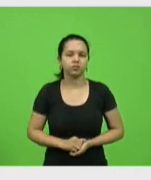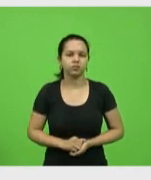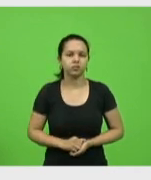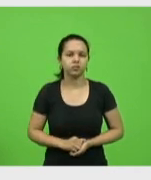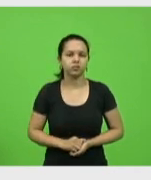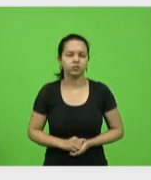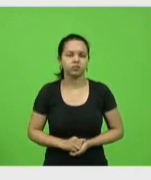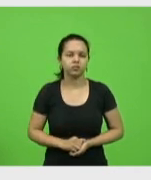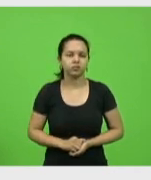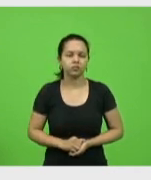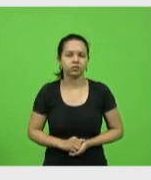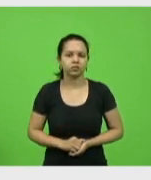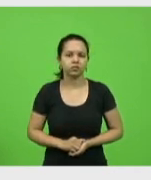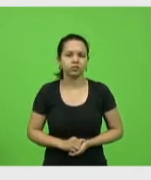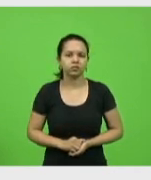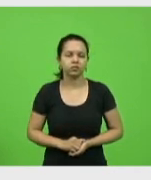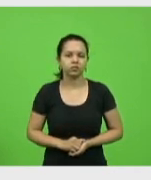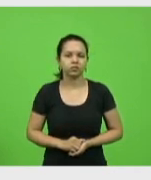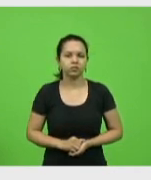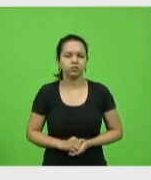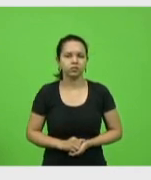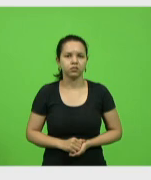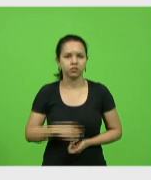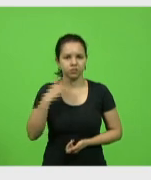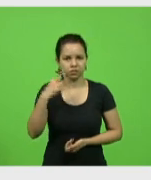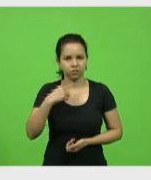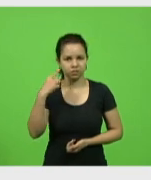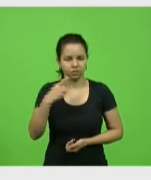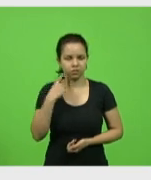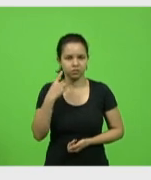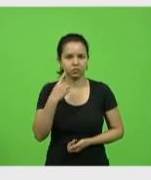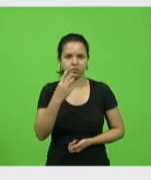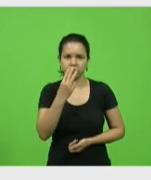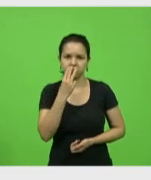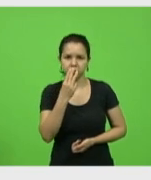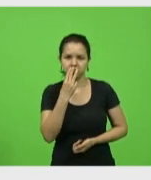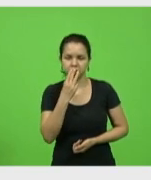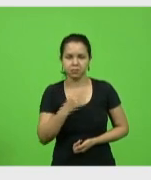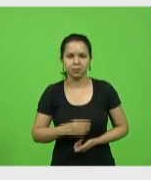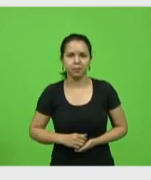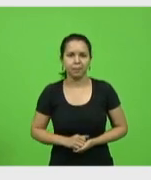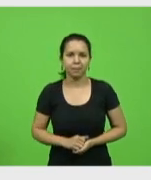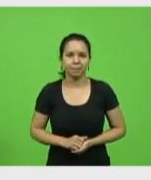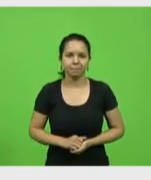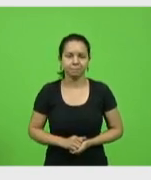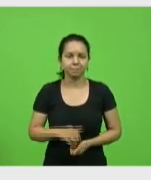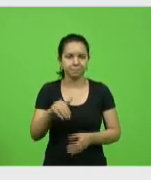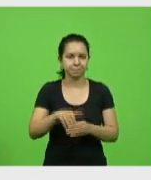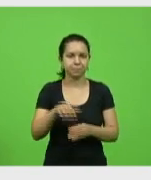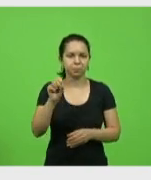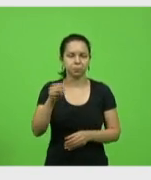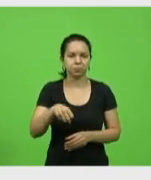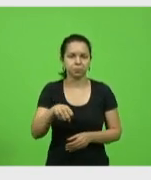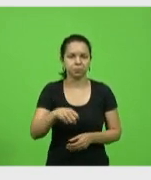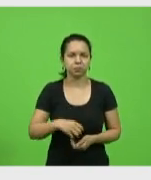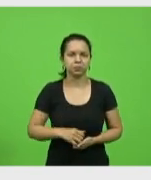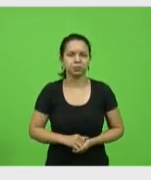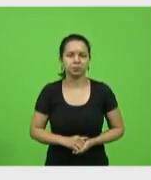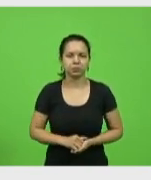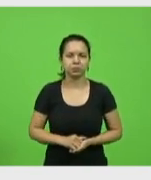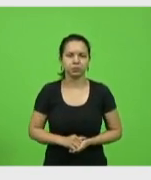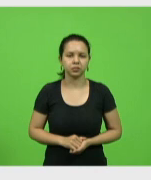Deputado Moacir Sopelsa. Voto sim, senhor presidente. Deputado